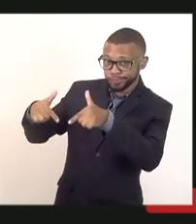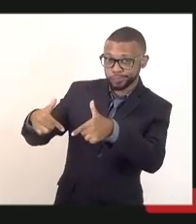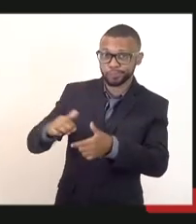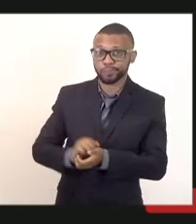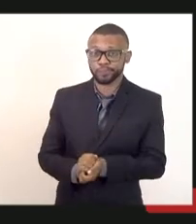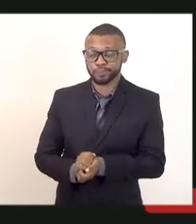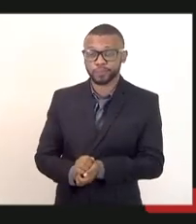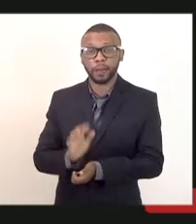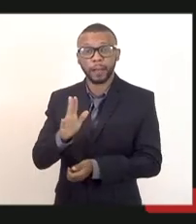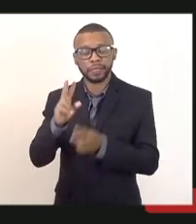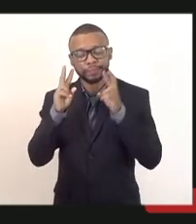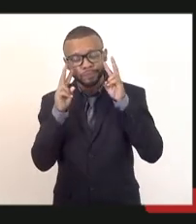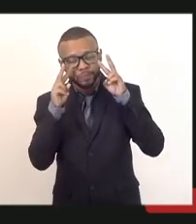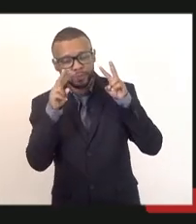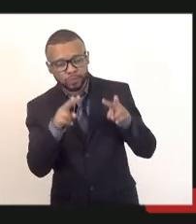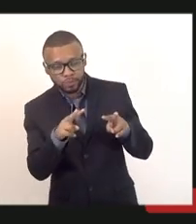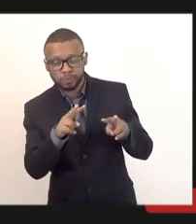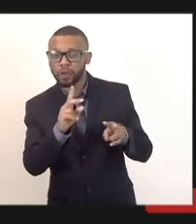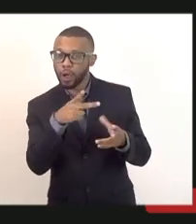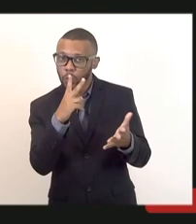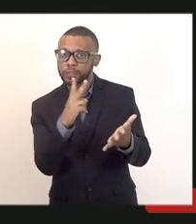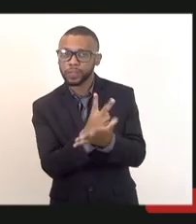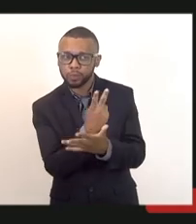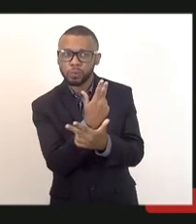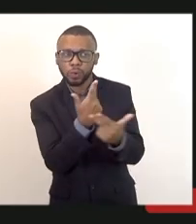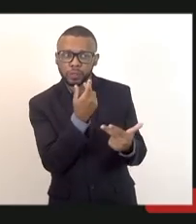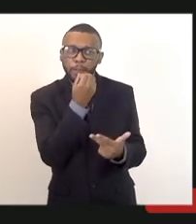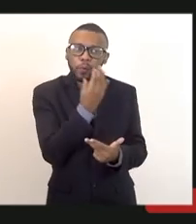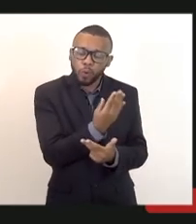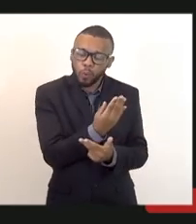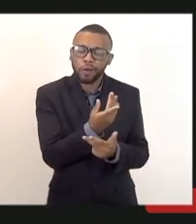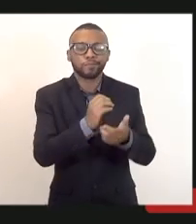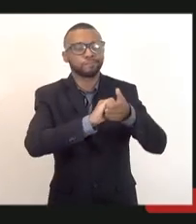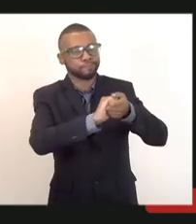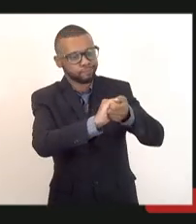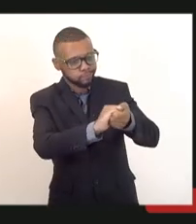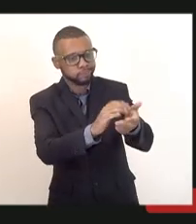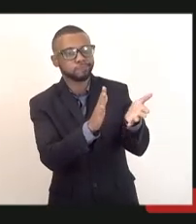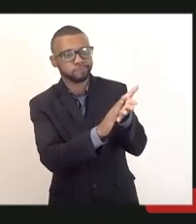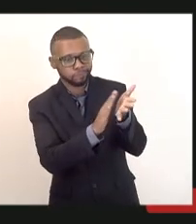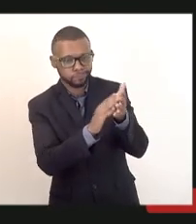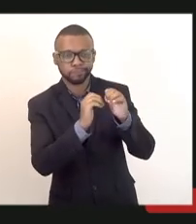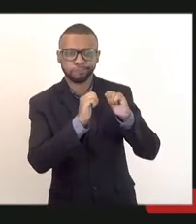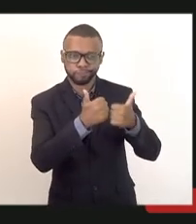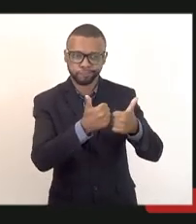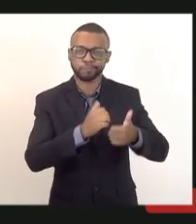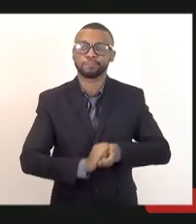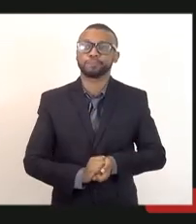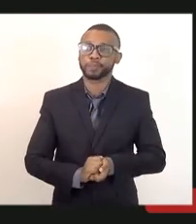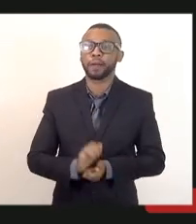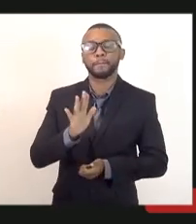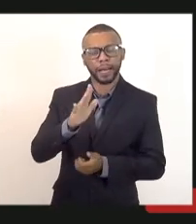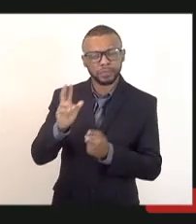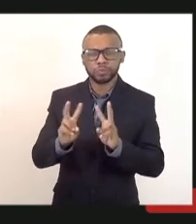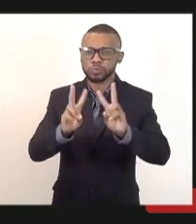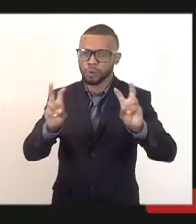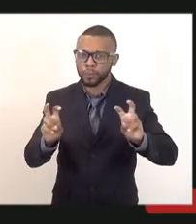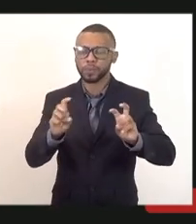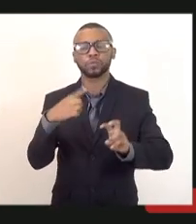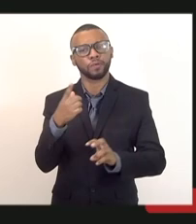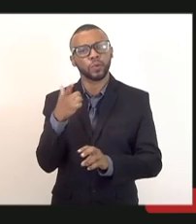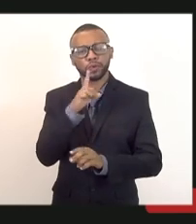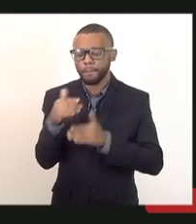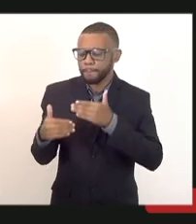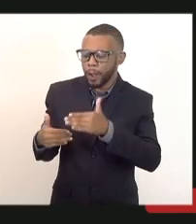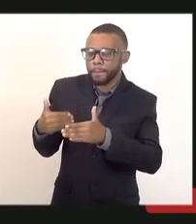alguma coisa acontecendo, mas dizer que com relação a isso a gente vem avançando e tenho certeza que nós